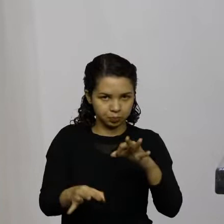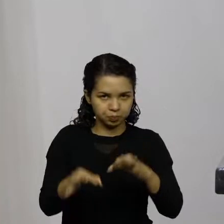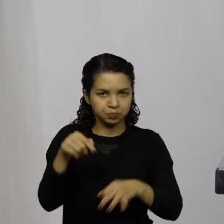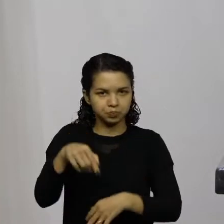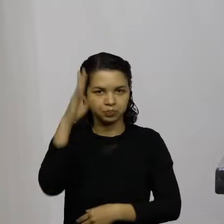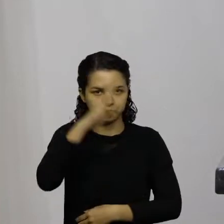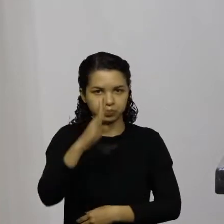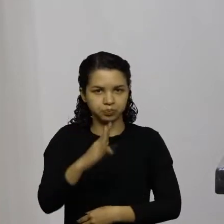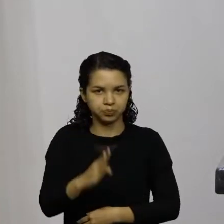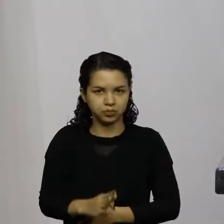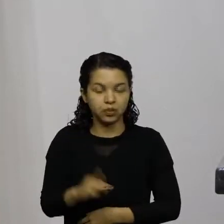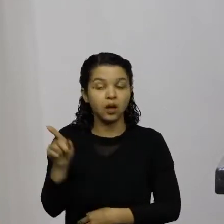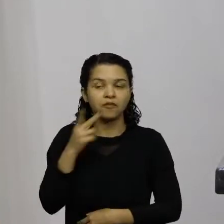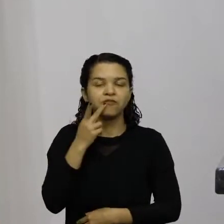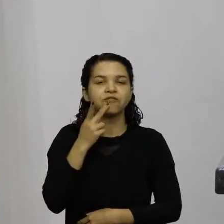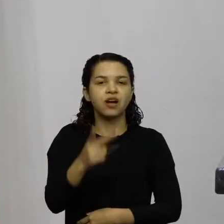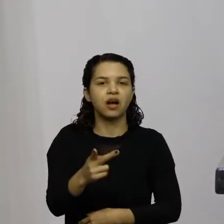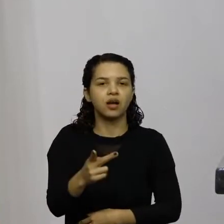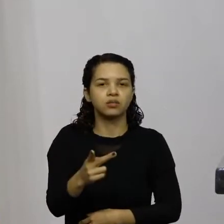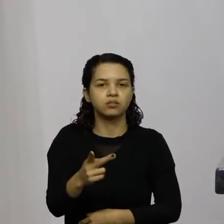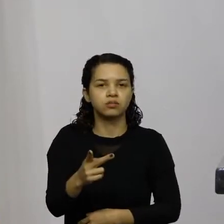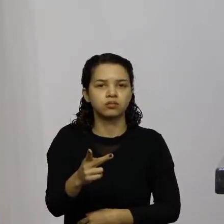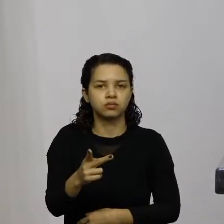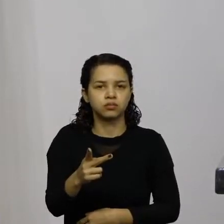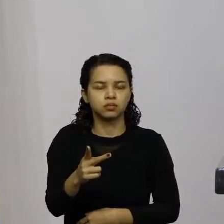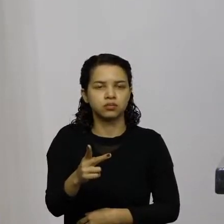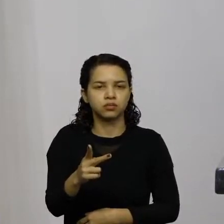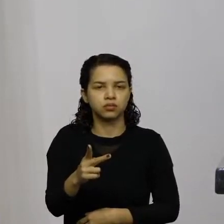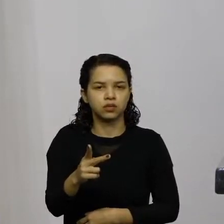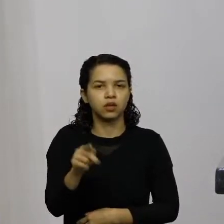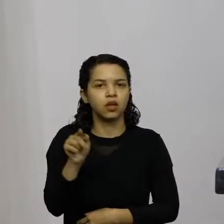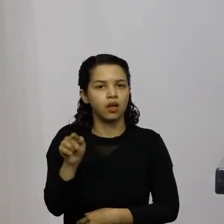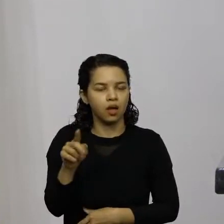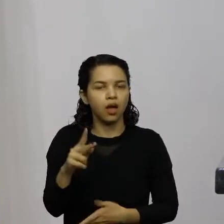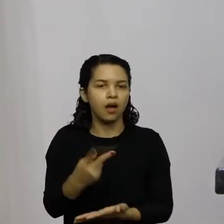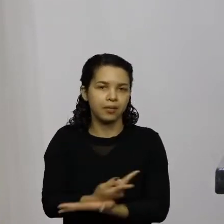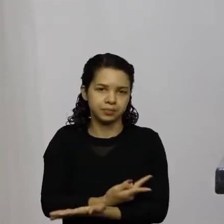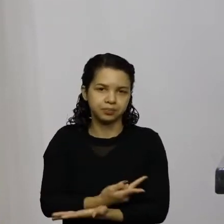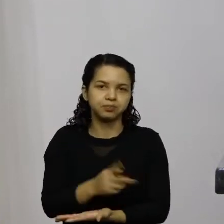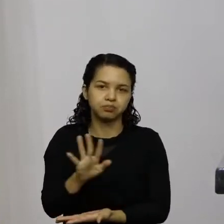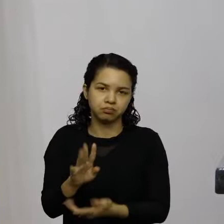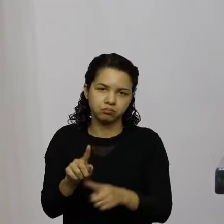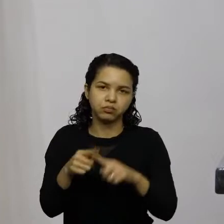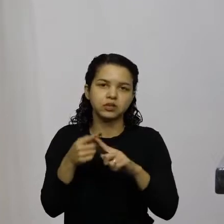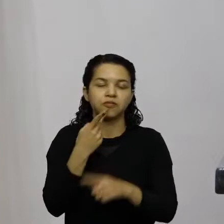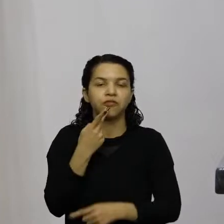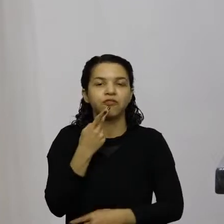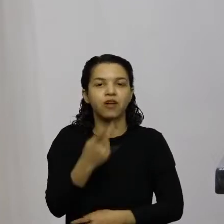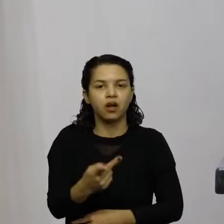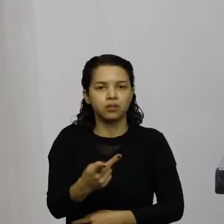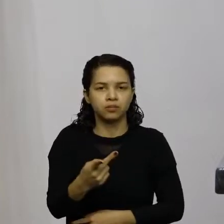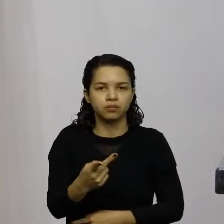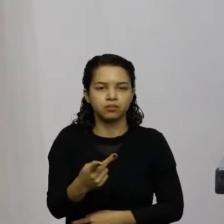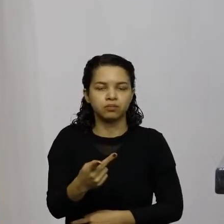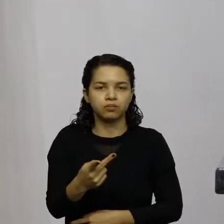e diz erra inclusive o autor da frase mas ele fala que a